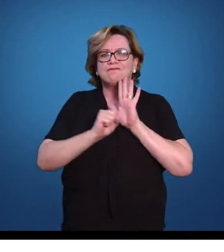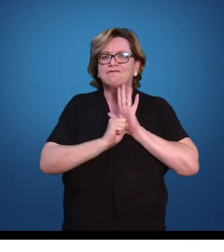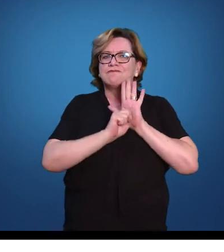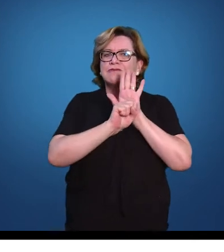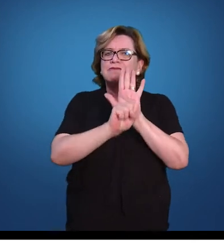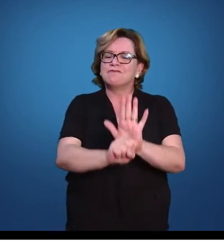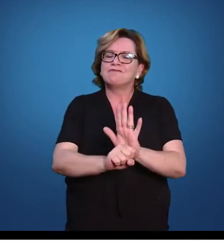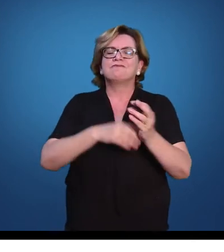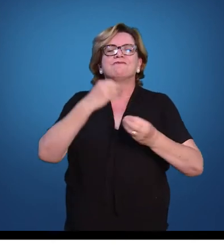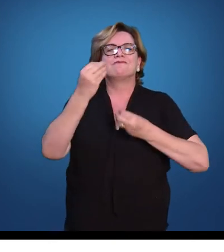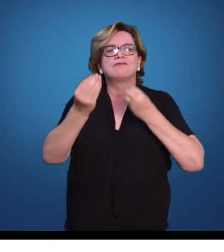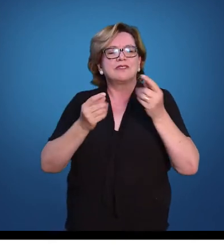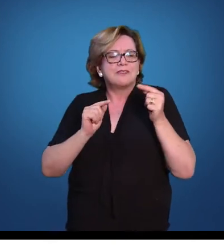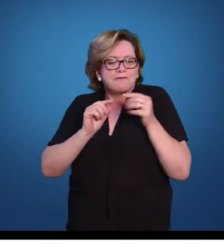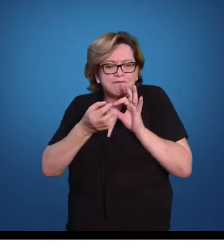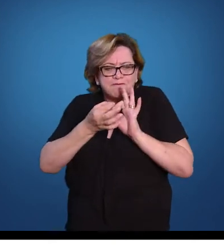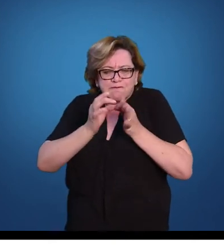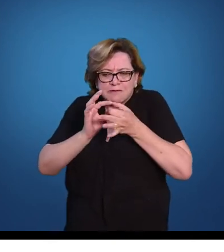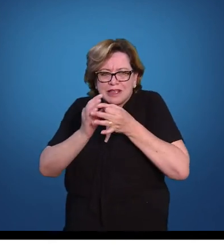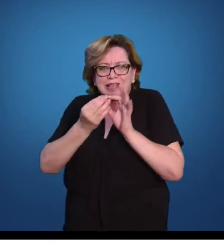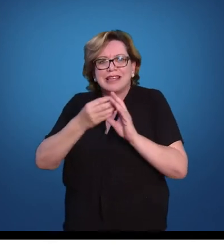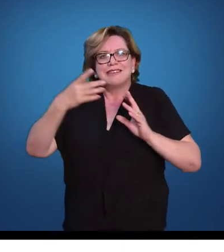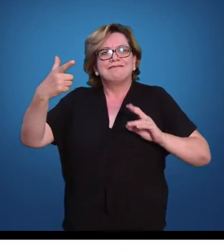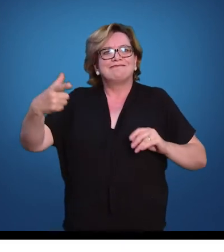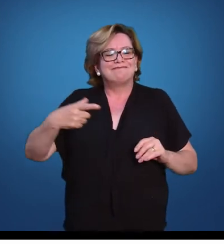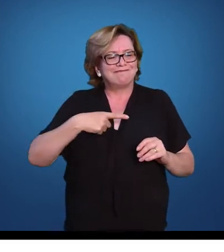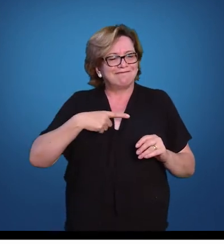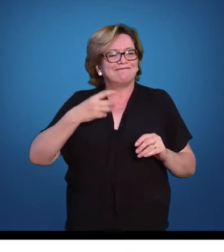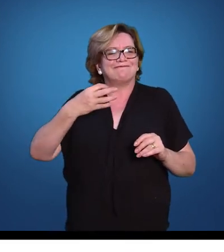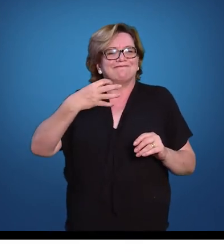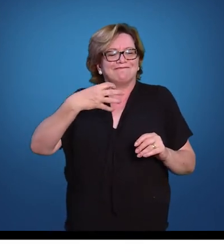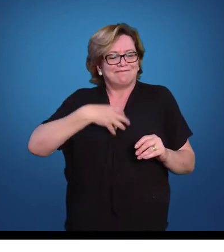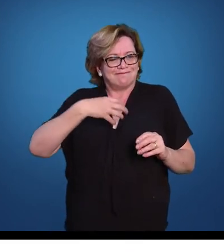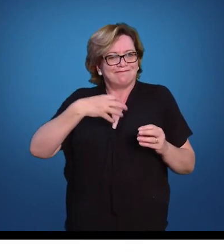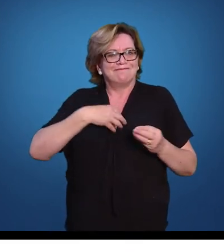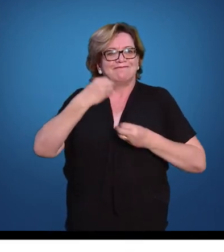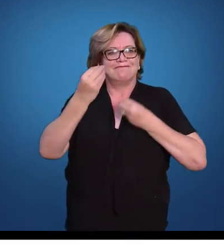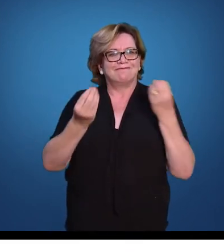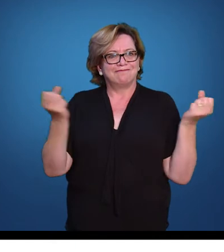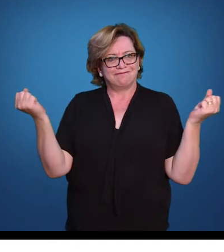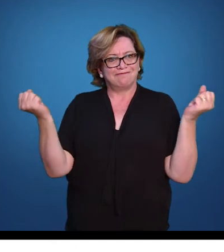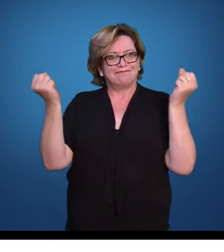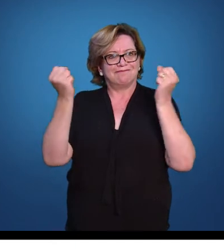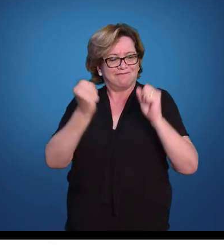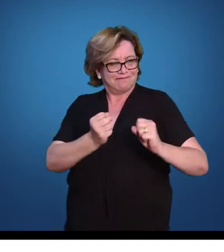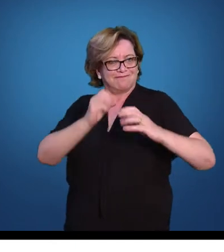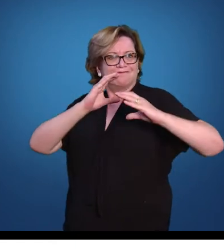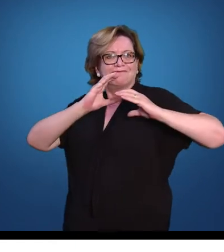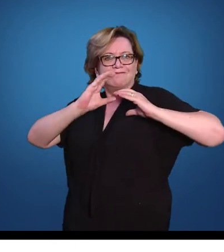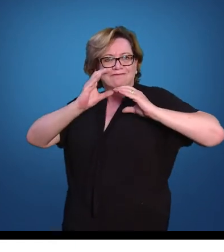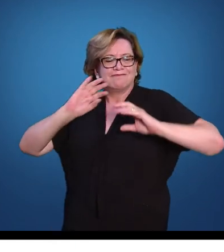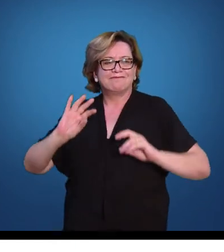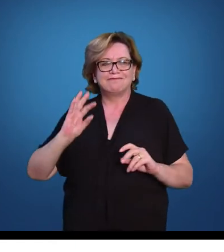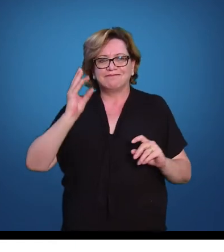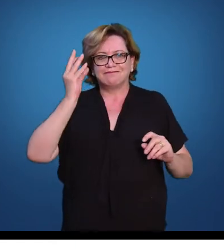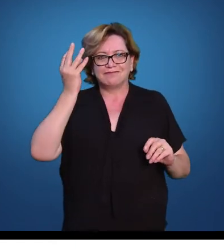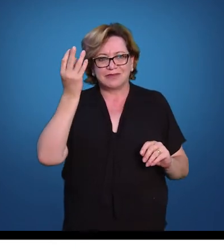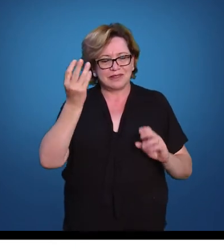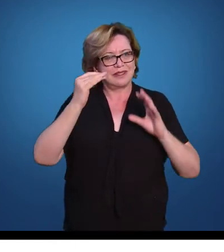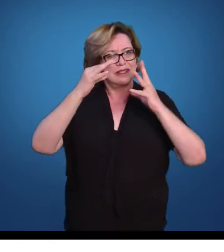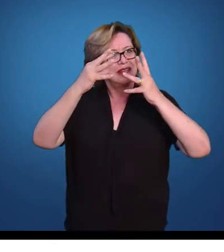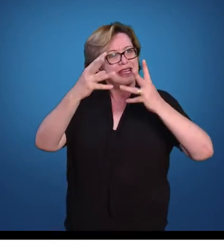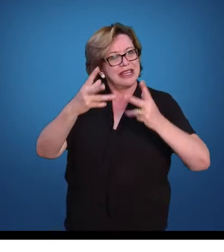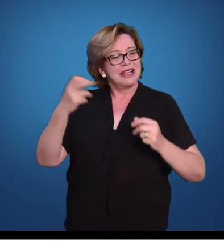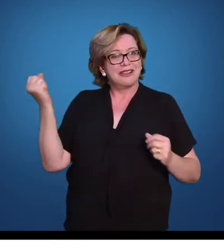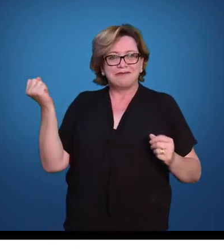combinam entre si para produzir sentidos, para possibilitar essa comunicação humana, tudo isso